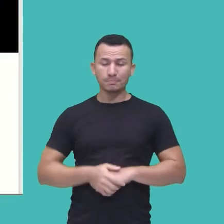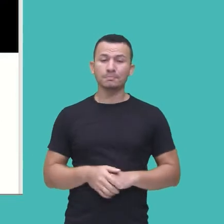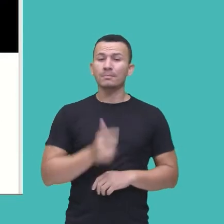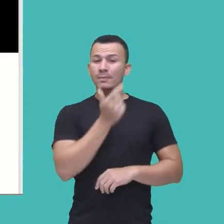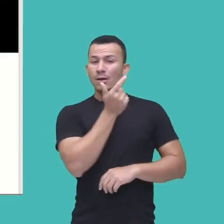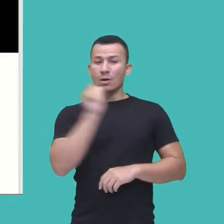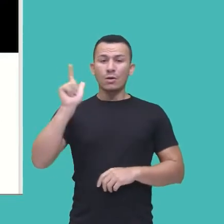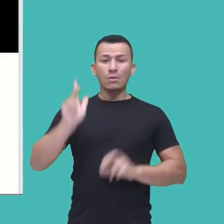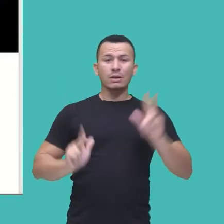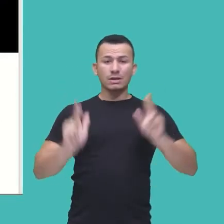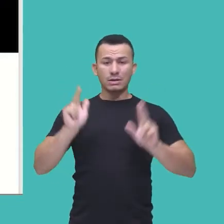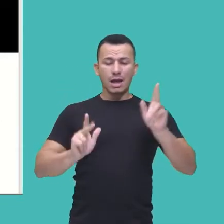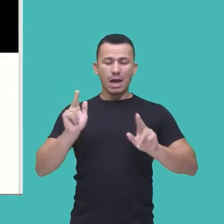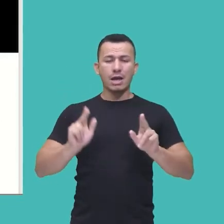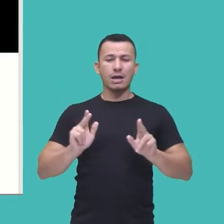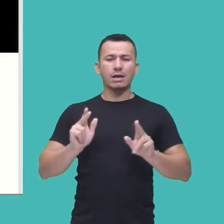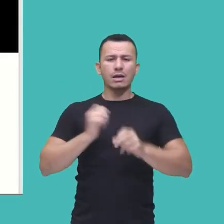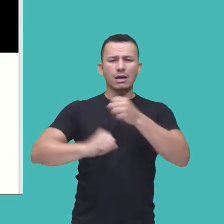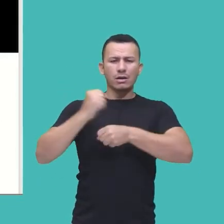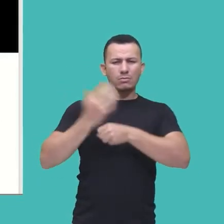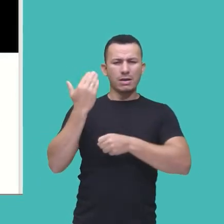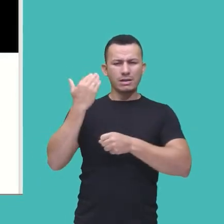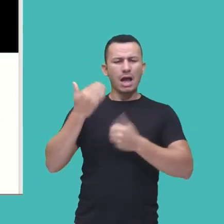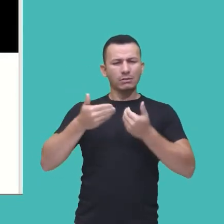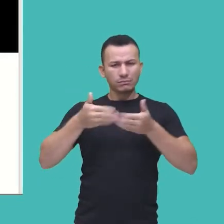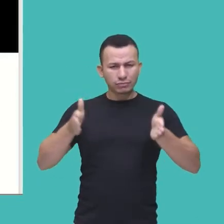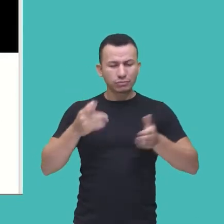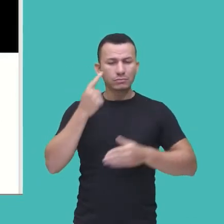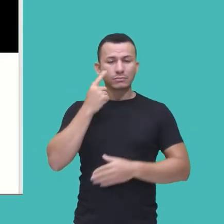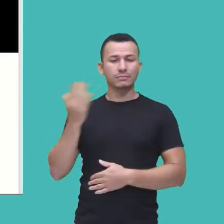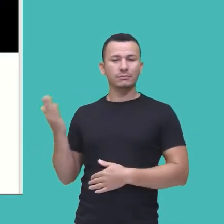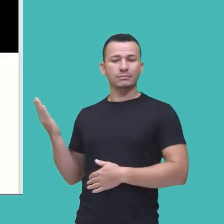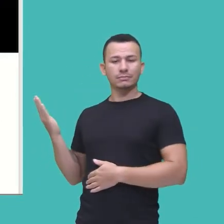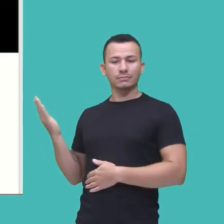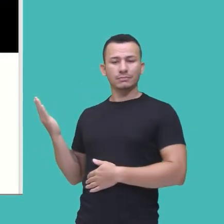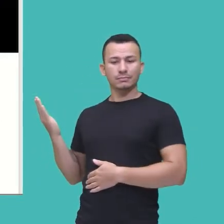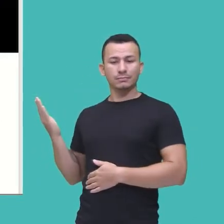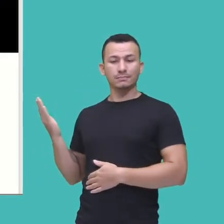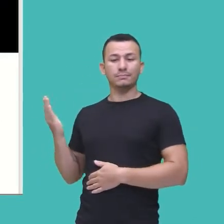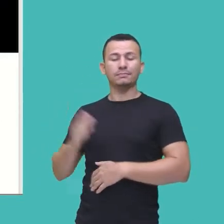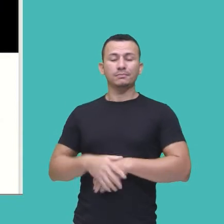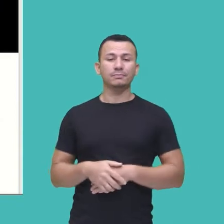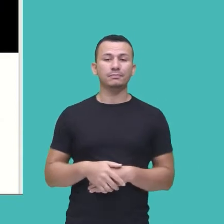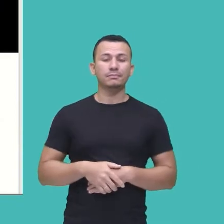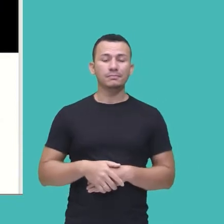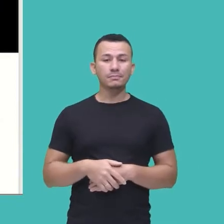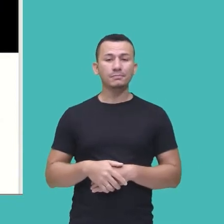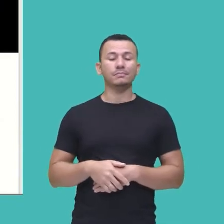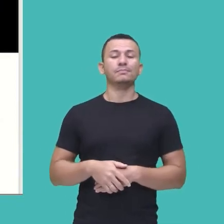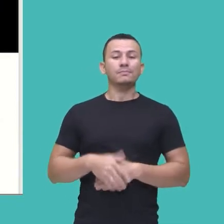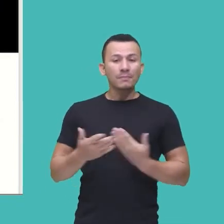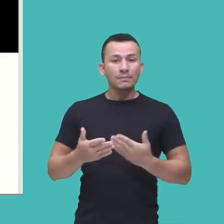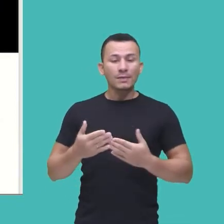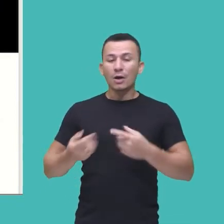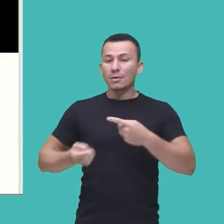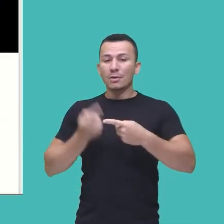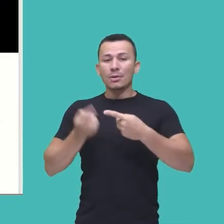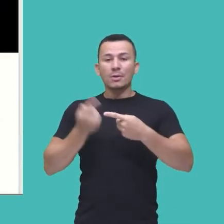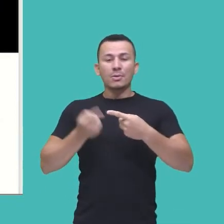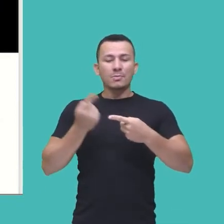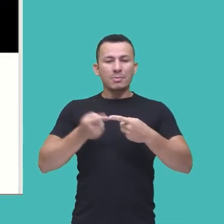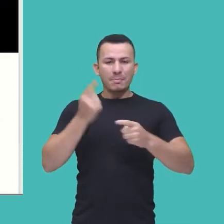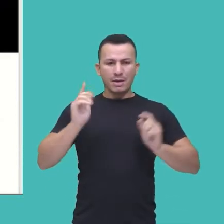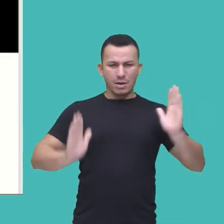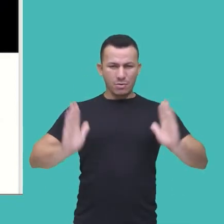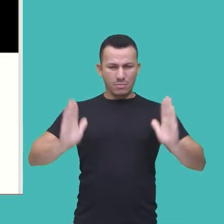que foi lançada já no ano passado, né, que é a Bridgerton, e assim, ela teve o seu primeiro, sua primeira temporada